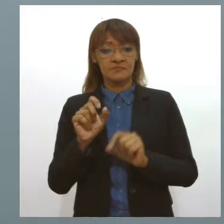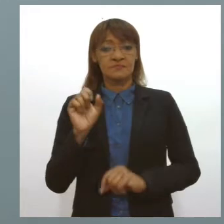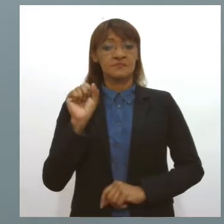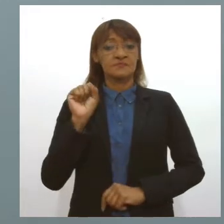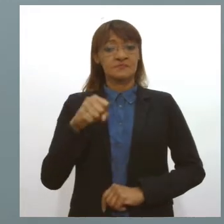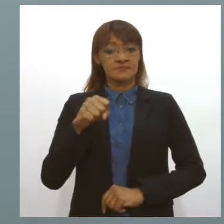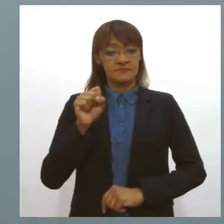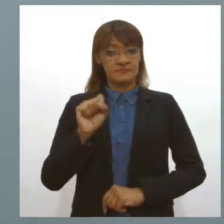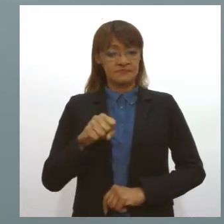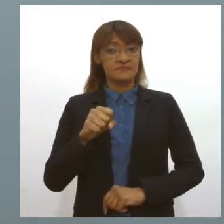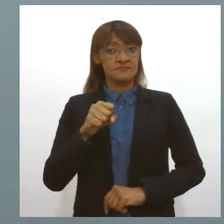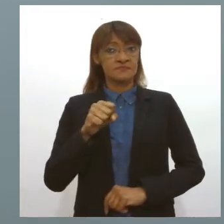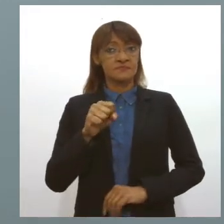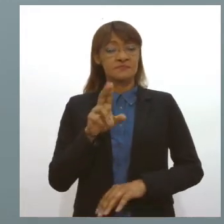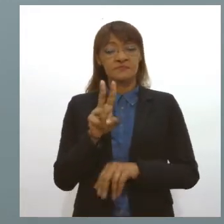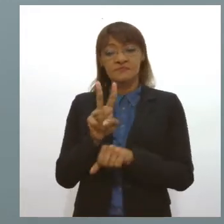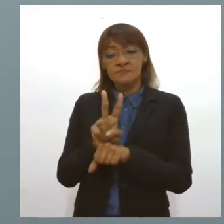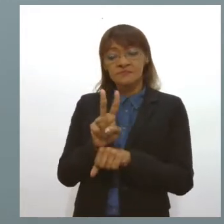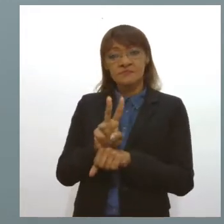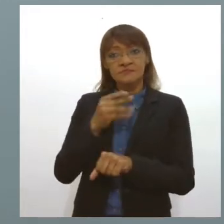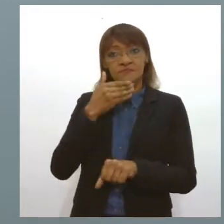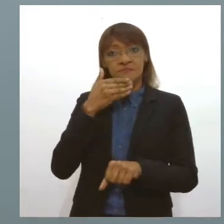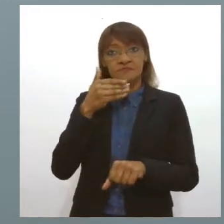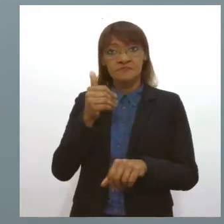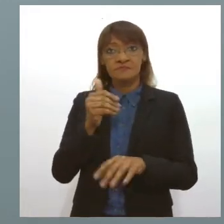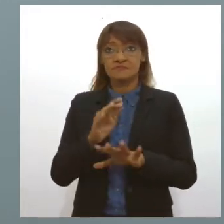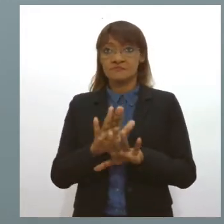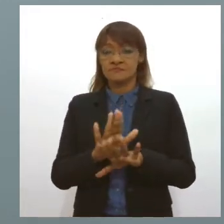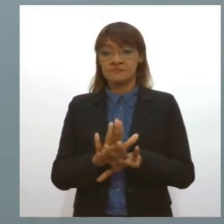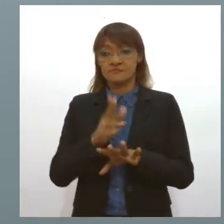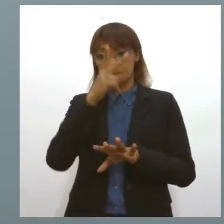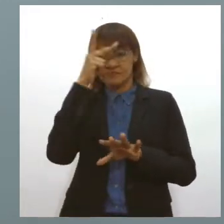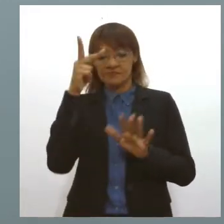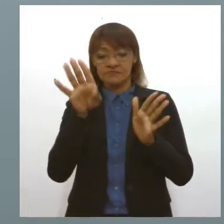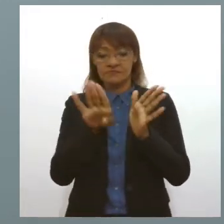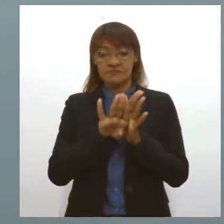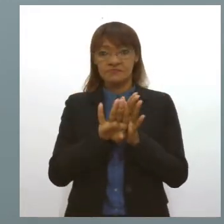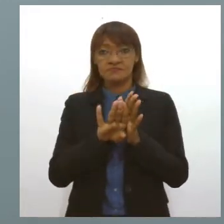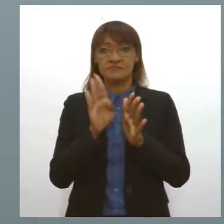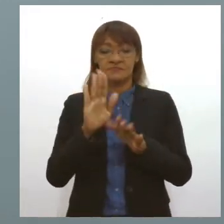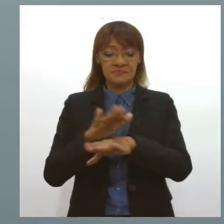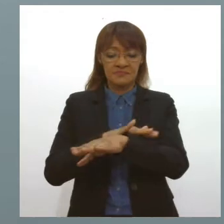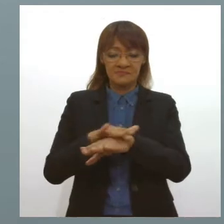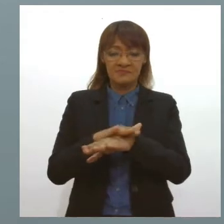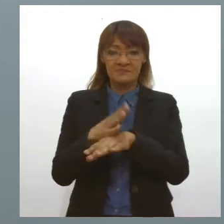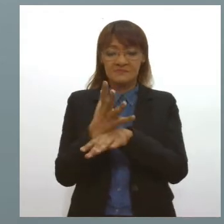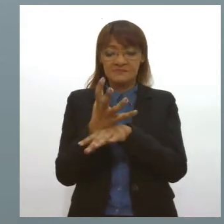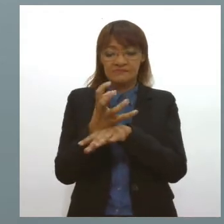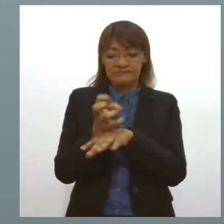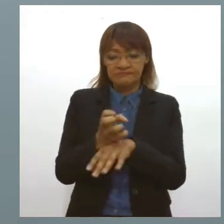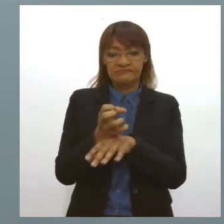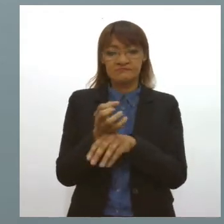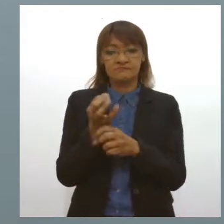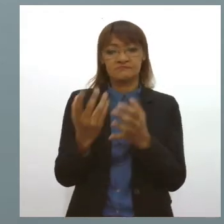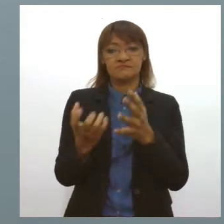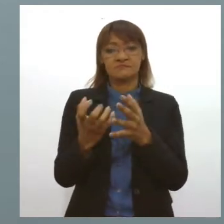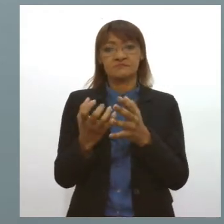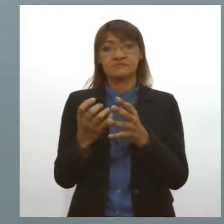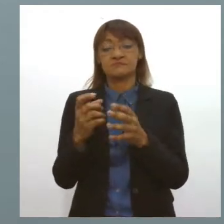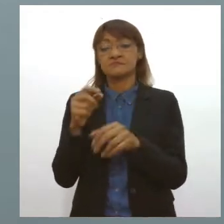atendimento ao queimado. O queimado chega na instituição melhor tratado, melhor conduzido.